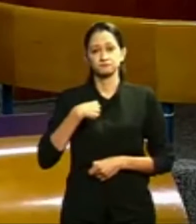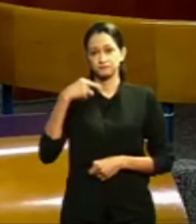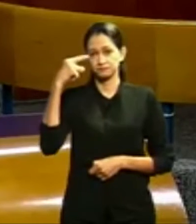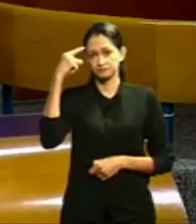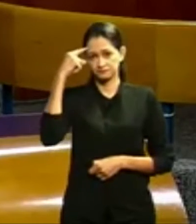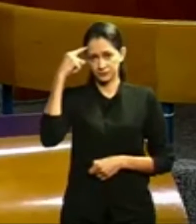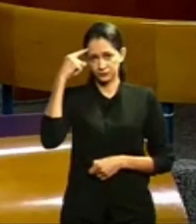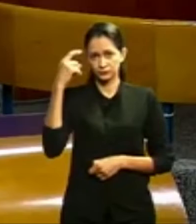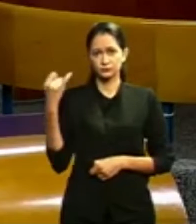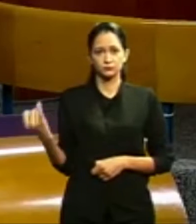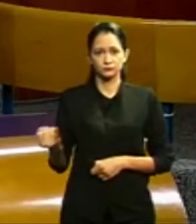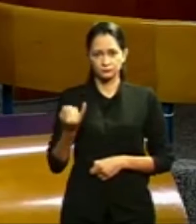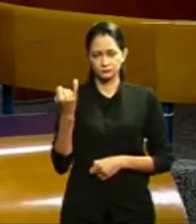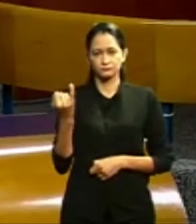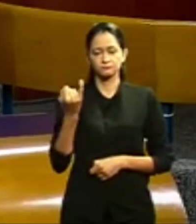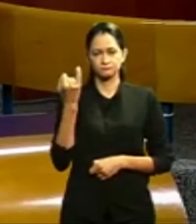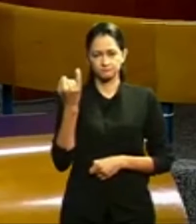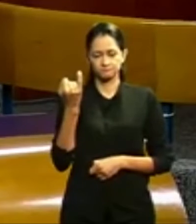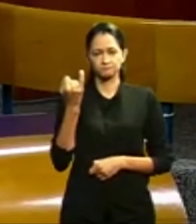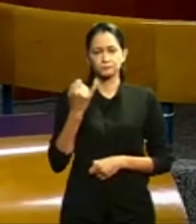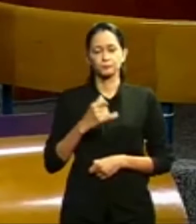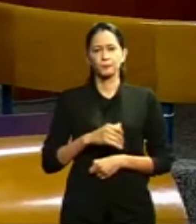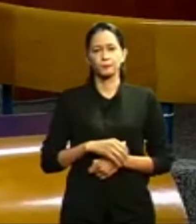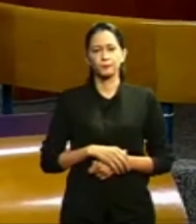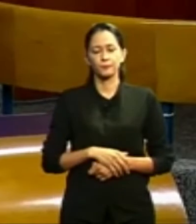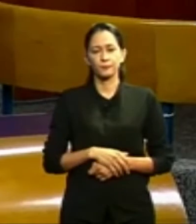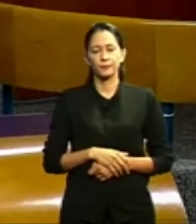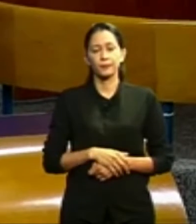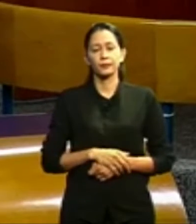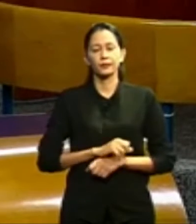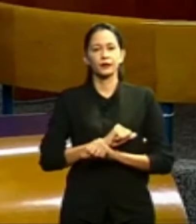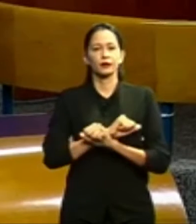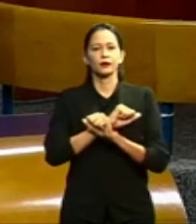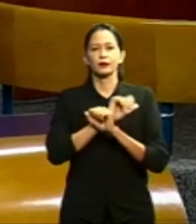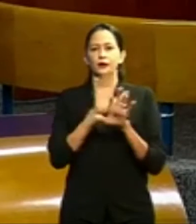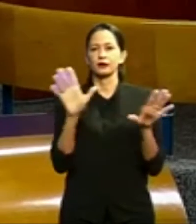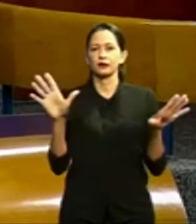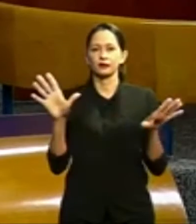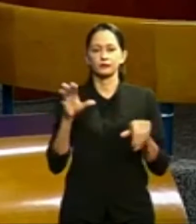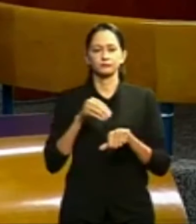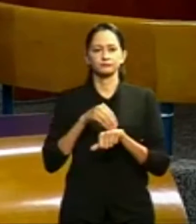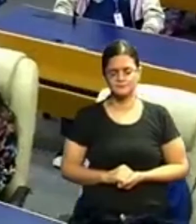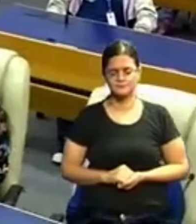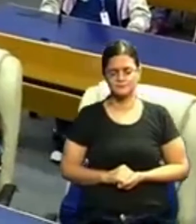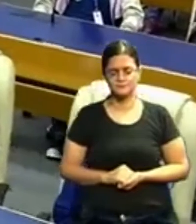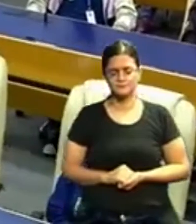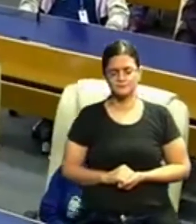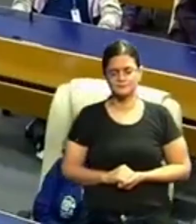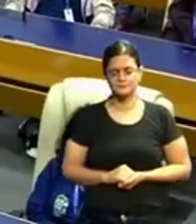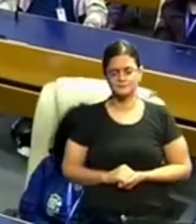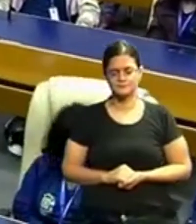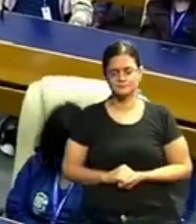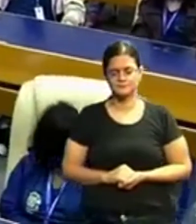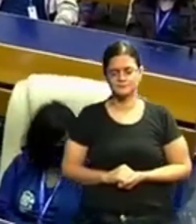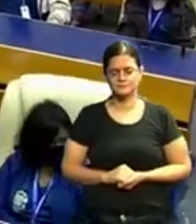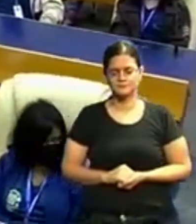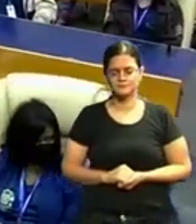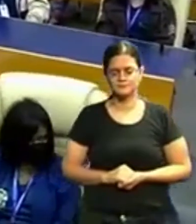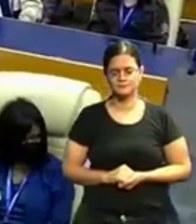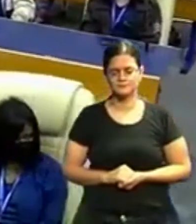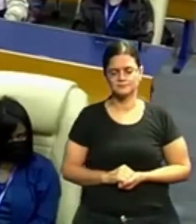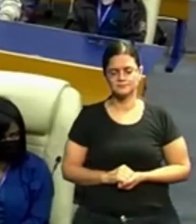psicólogo Luiz Sérgio Sigilião, servidor efetivo da câmara, falou sobre a importância de procurar um profissional especializado